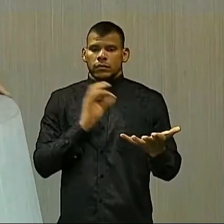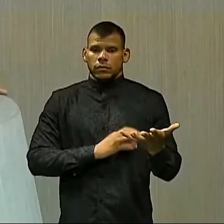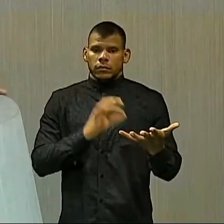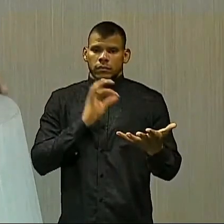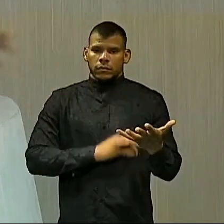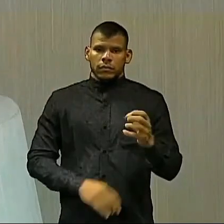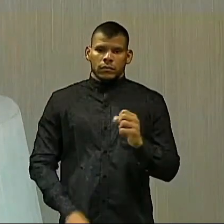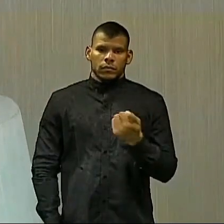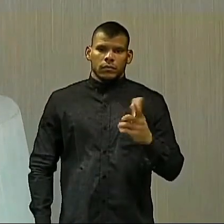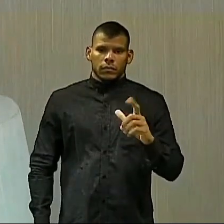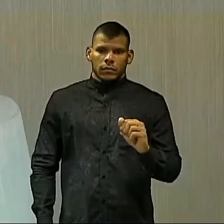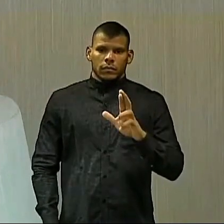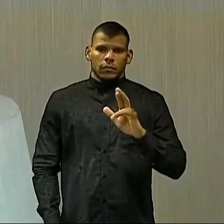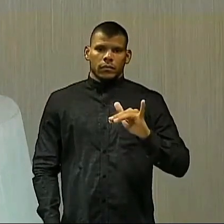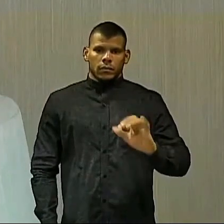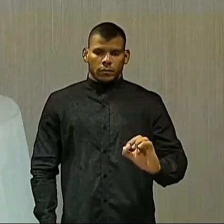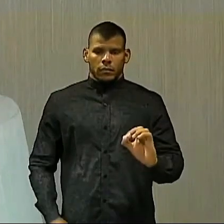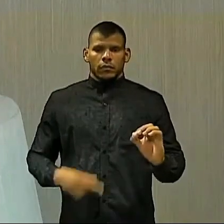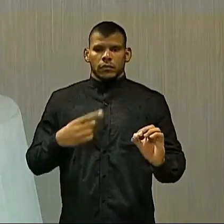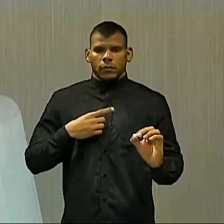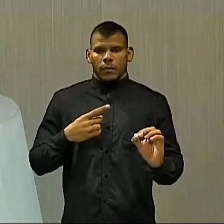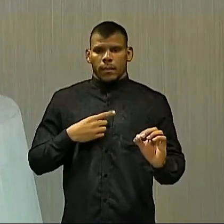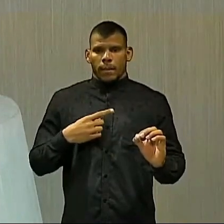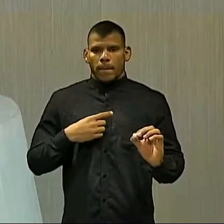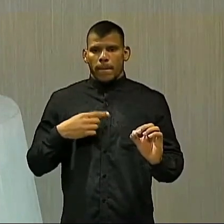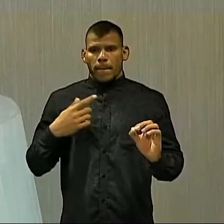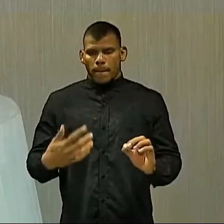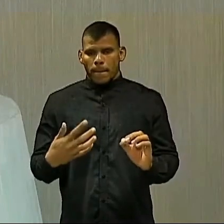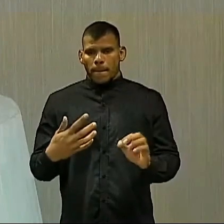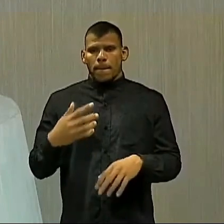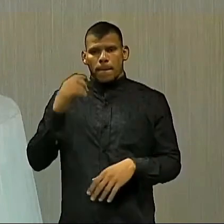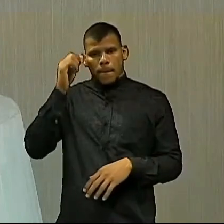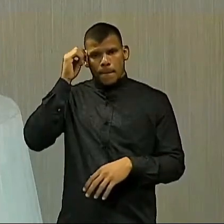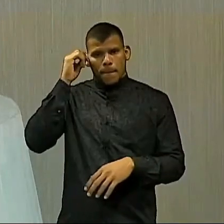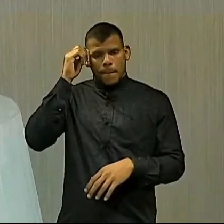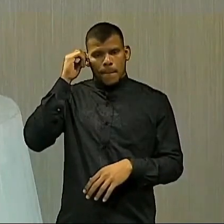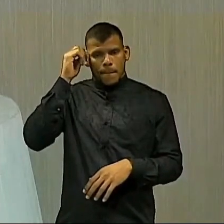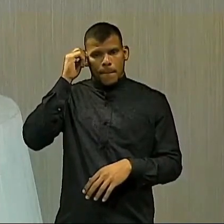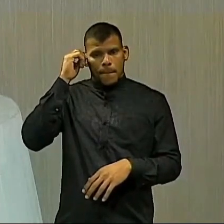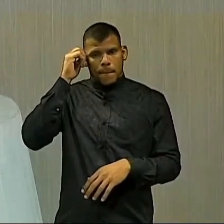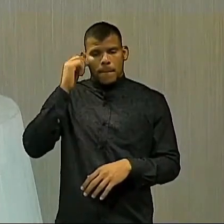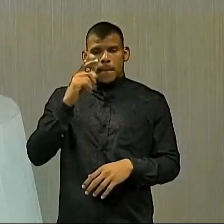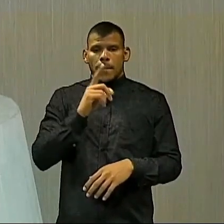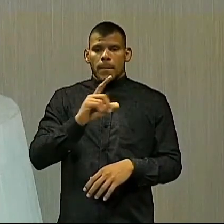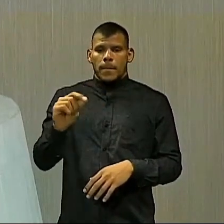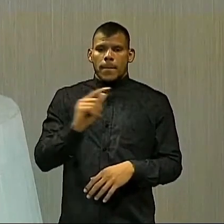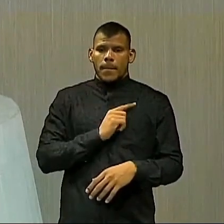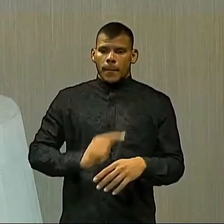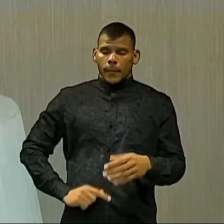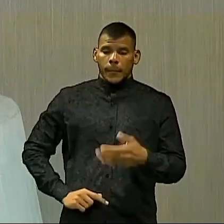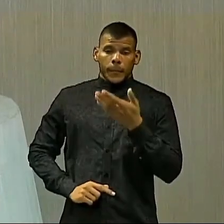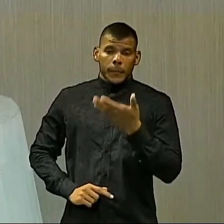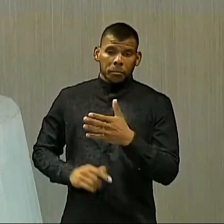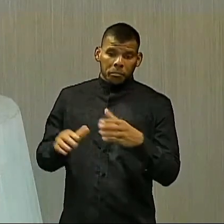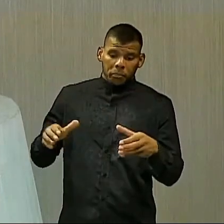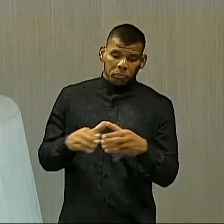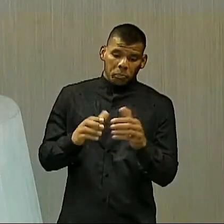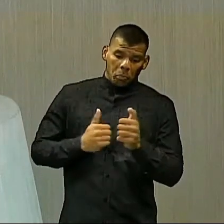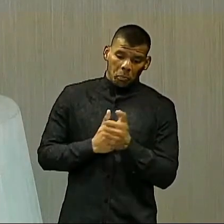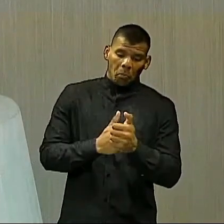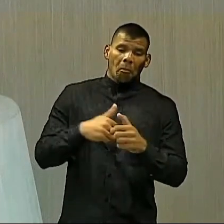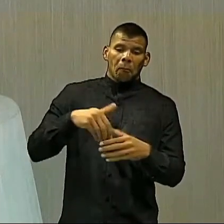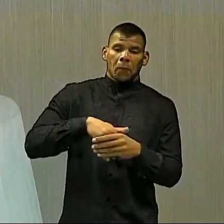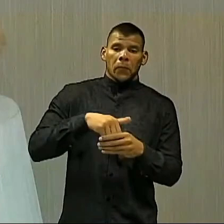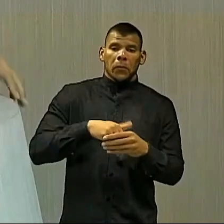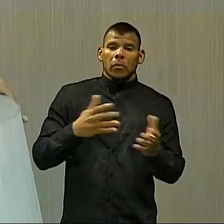aos acomodados, aos apadrinhados, aliás, do governo. Obrigado. Que correram para a